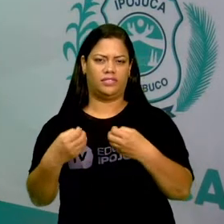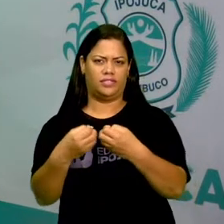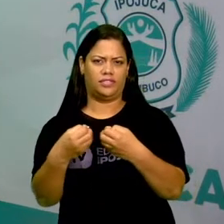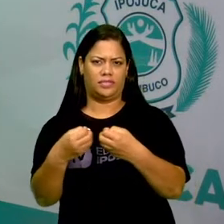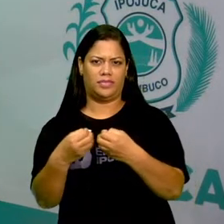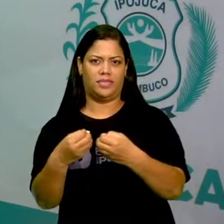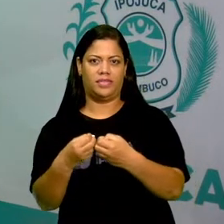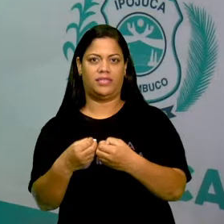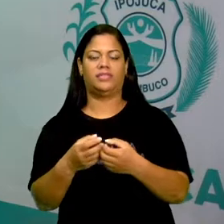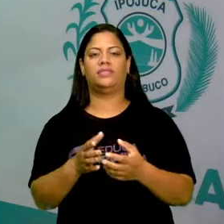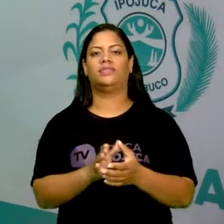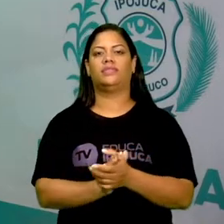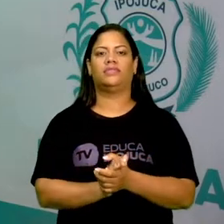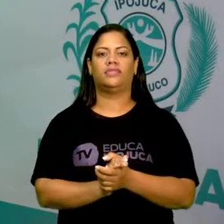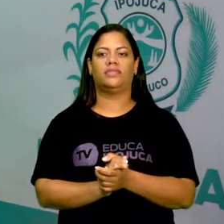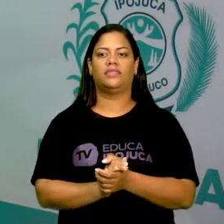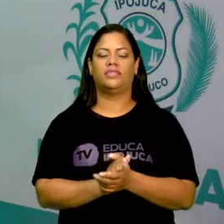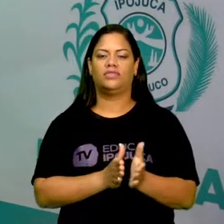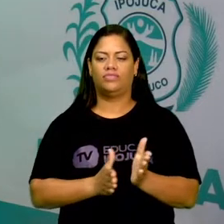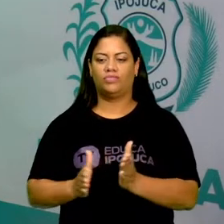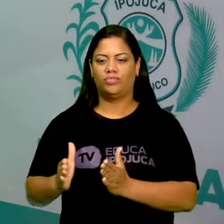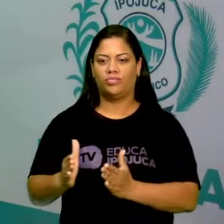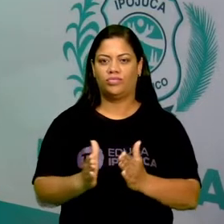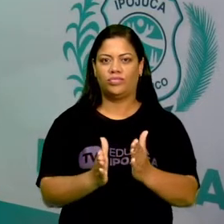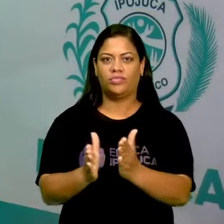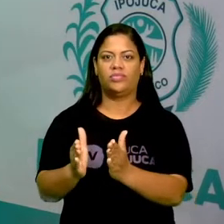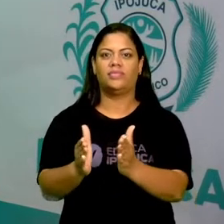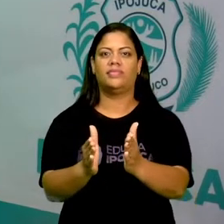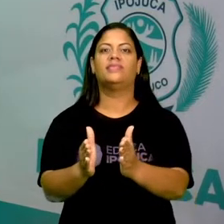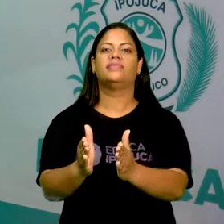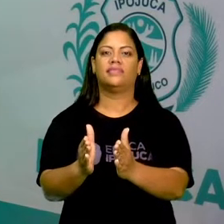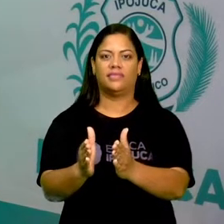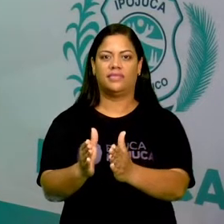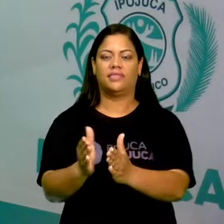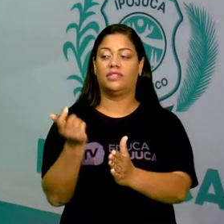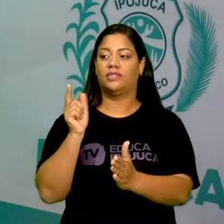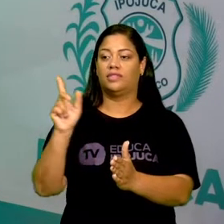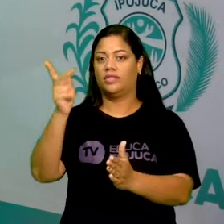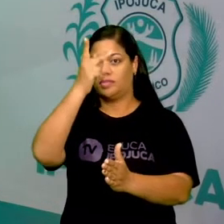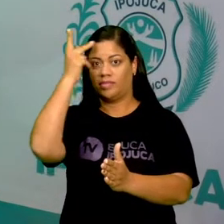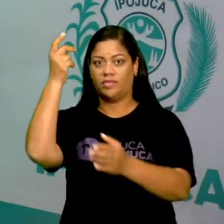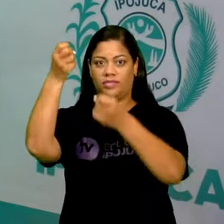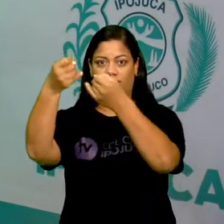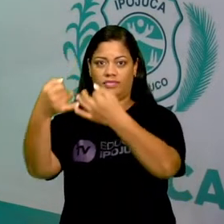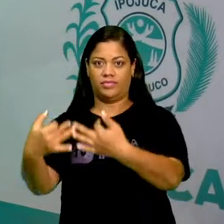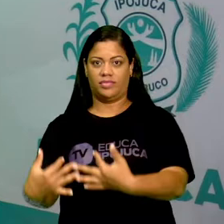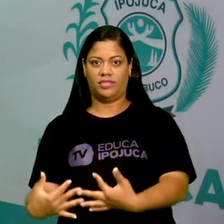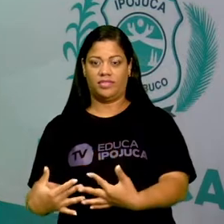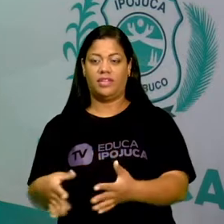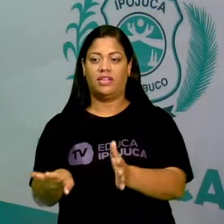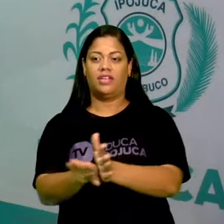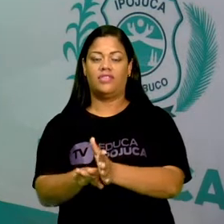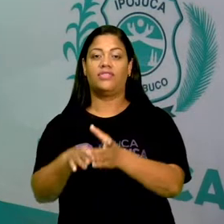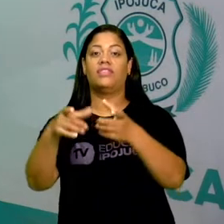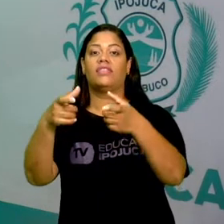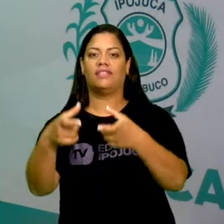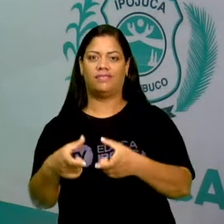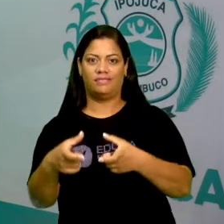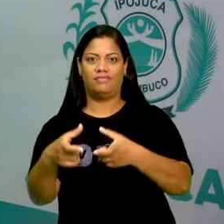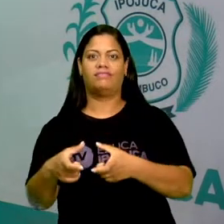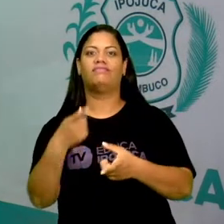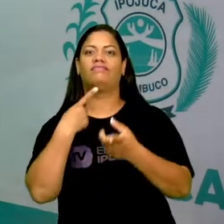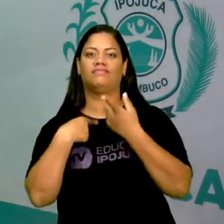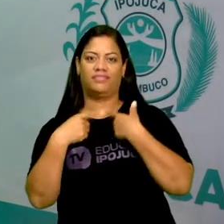referência são norte, são direcionamentos dados por outras pessoas para chegar a determinado lugar.